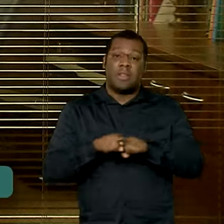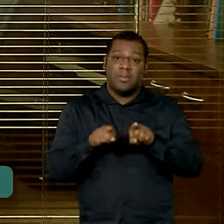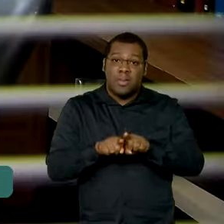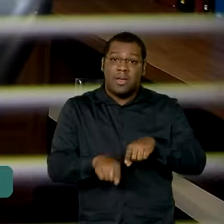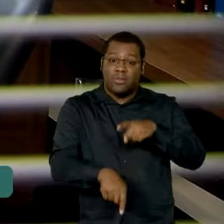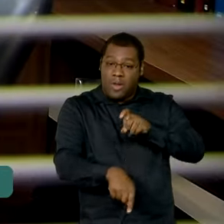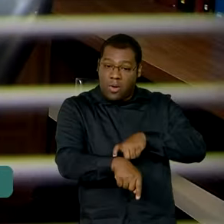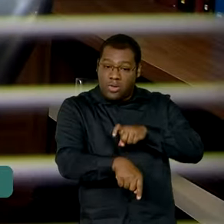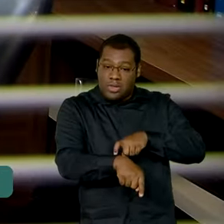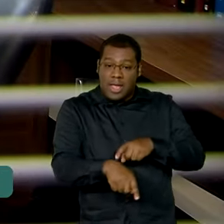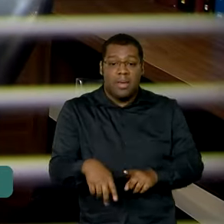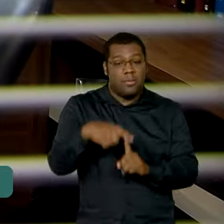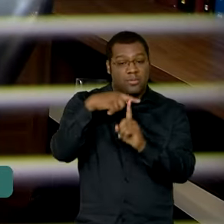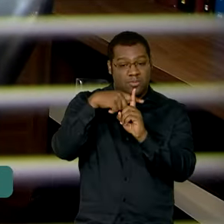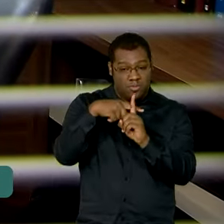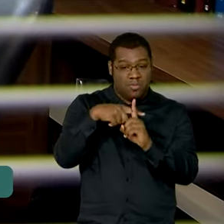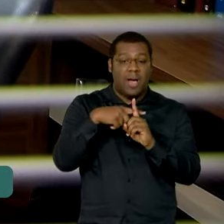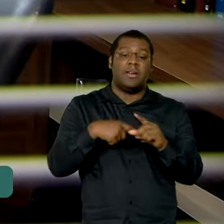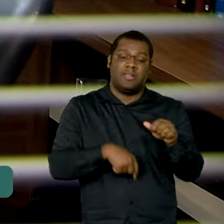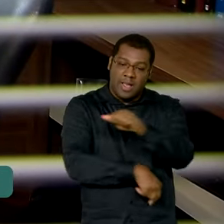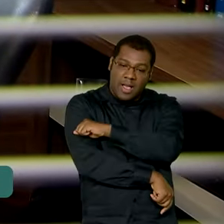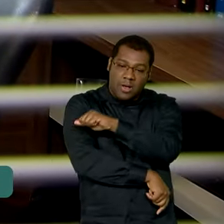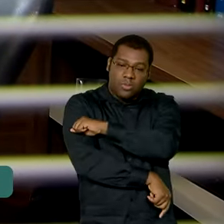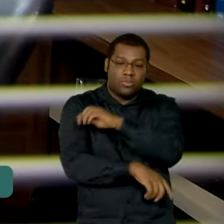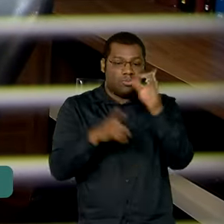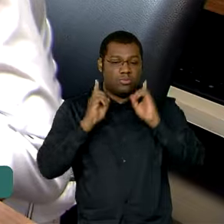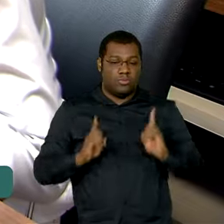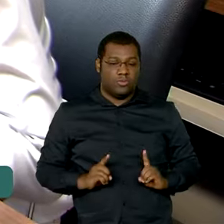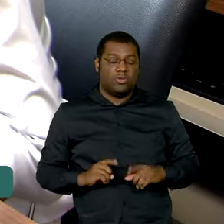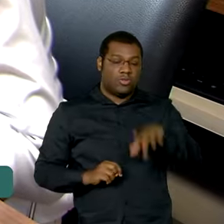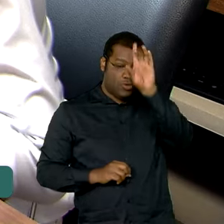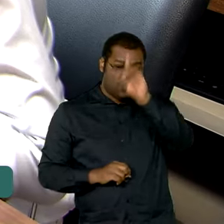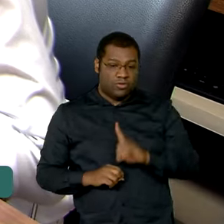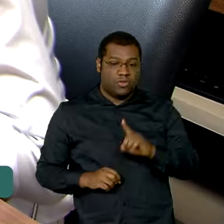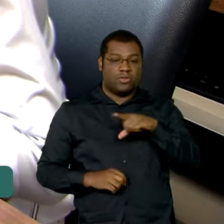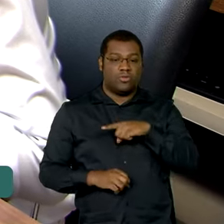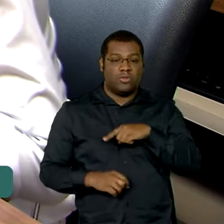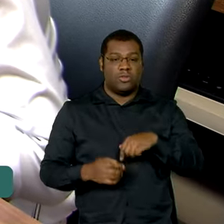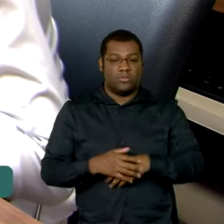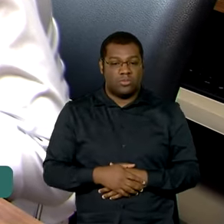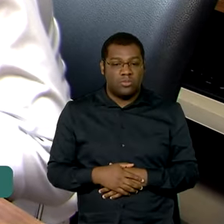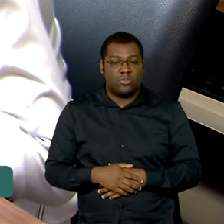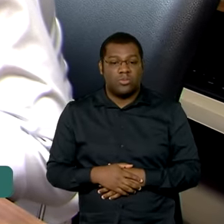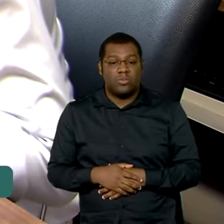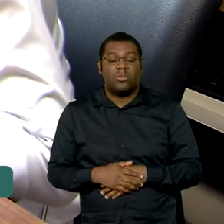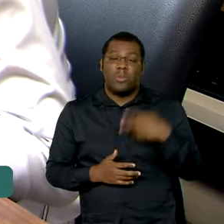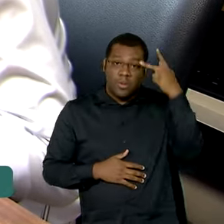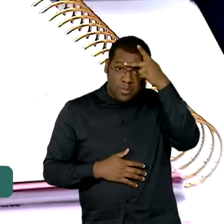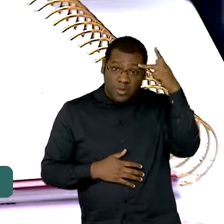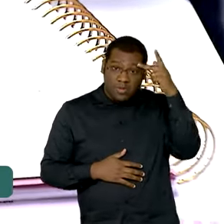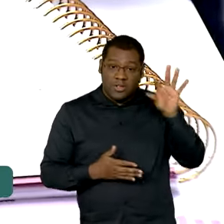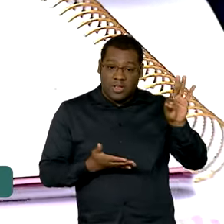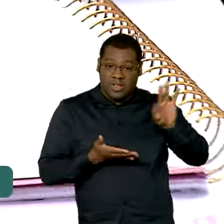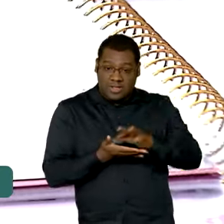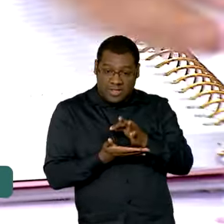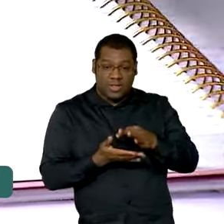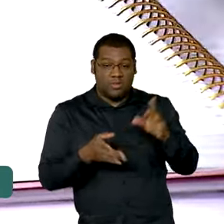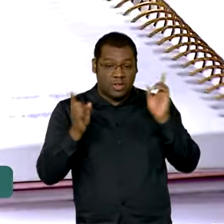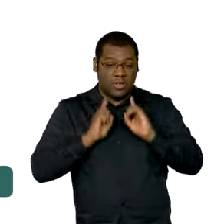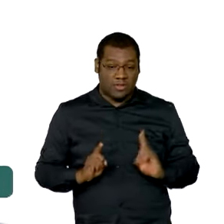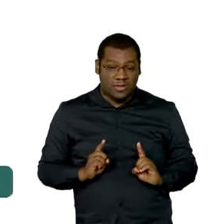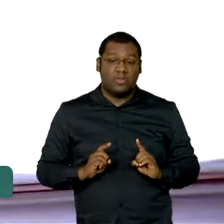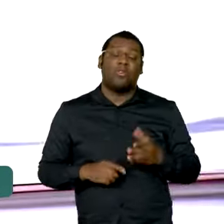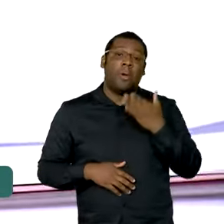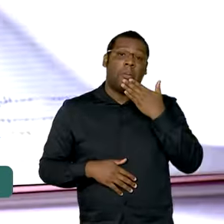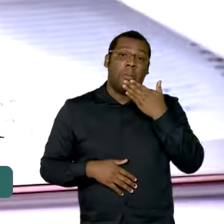provas. 90% desses candidatos com necessidades específicas vão receber apoio, mas pediram